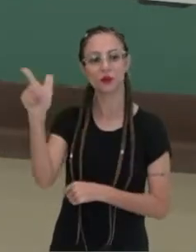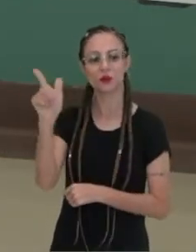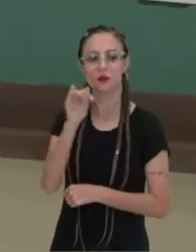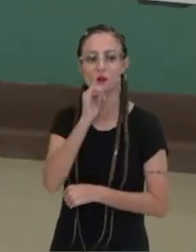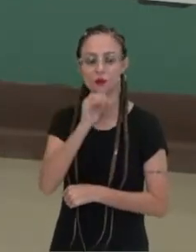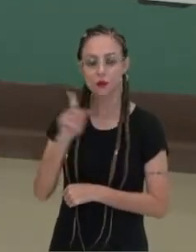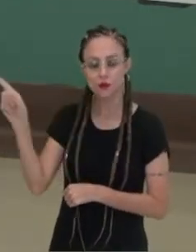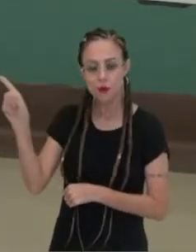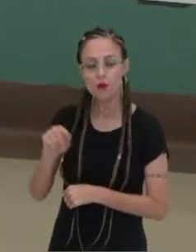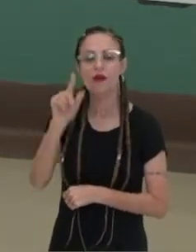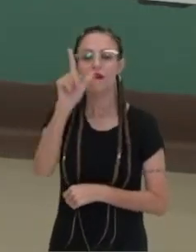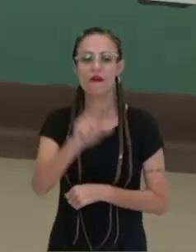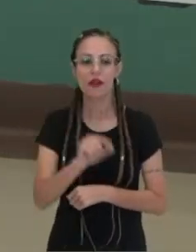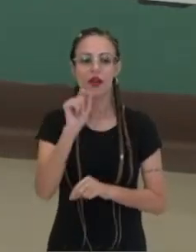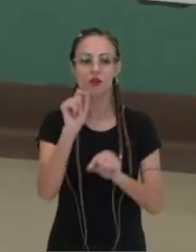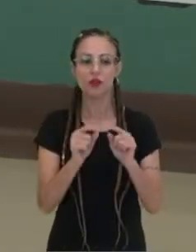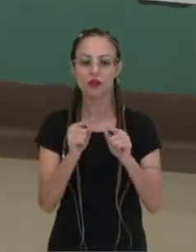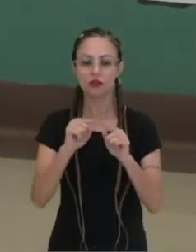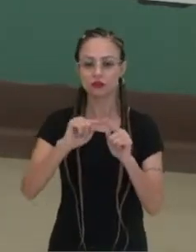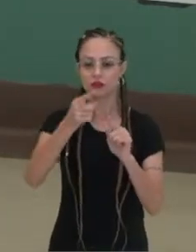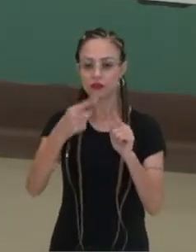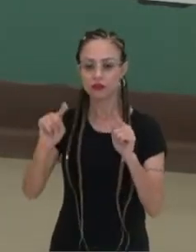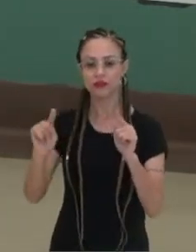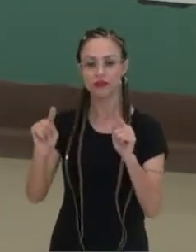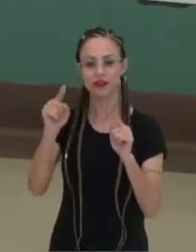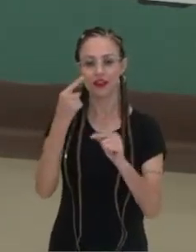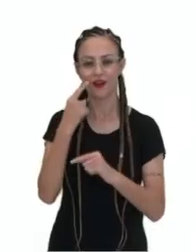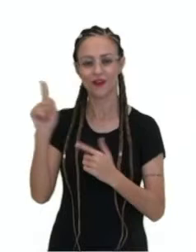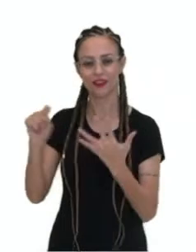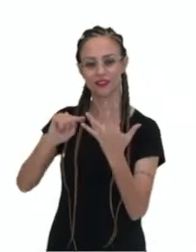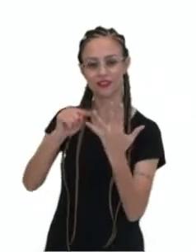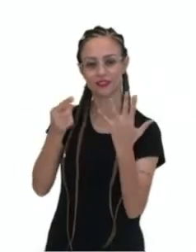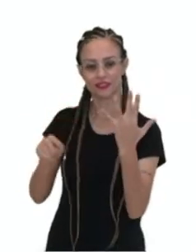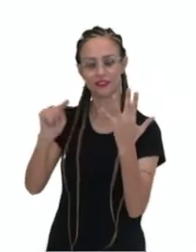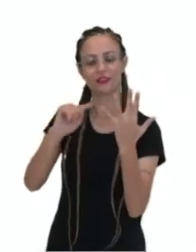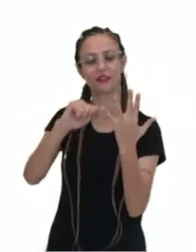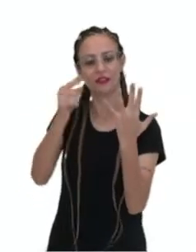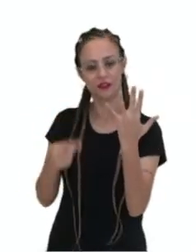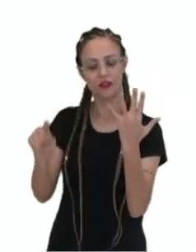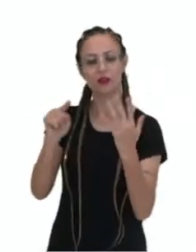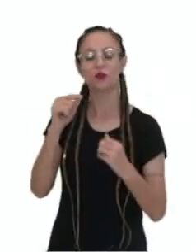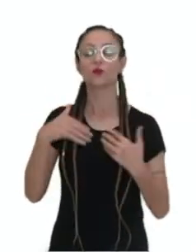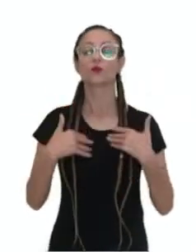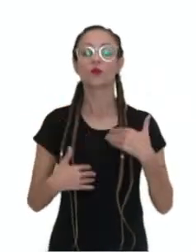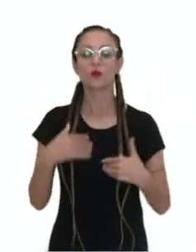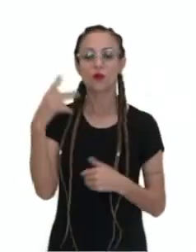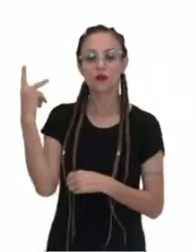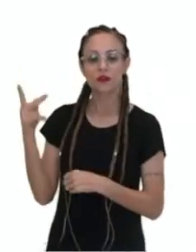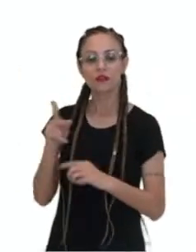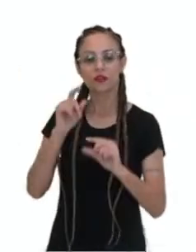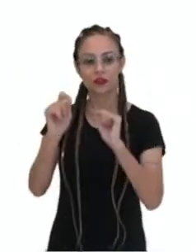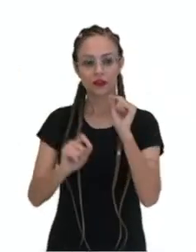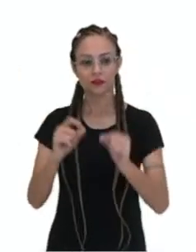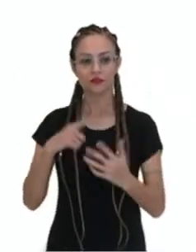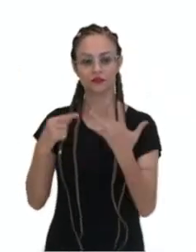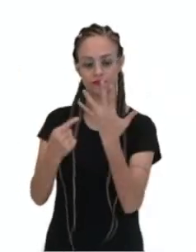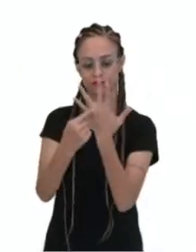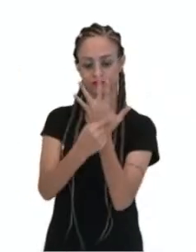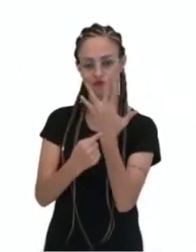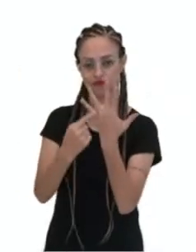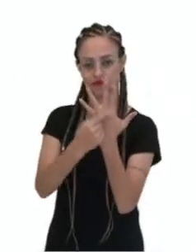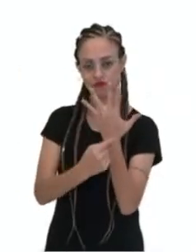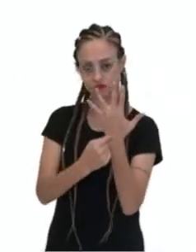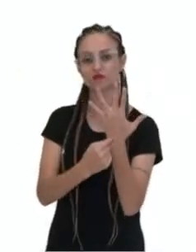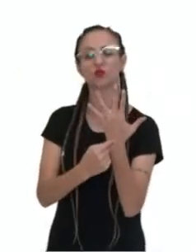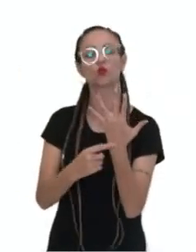grupo que é o fiuróide, né? Nesses animais, o corpo deles possui um disco central,